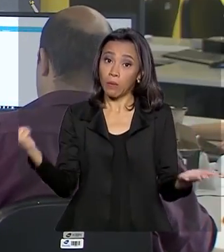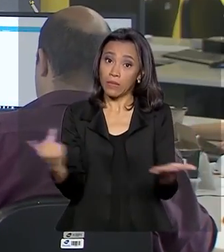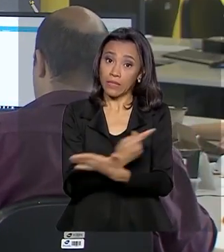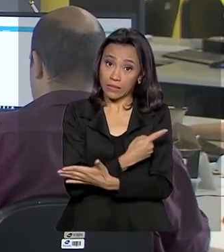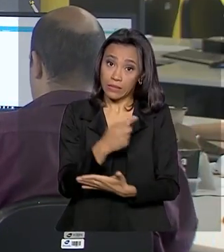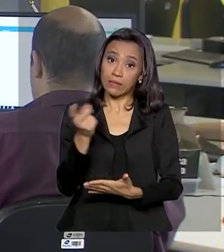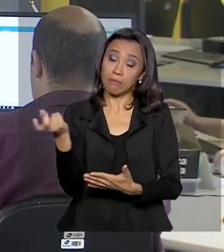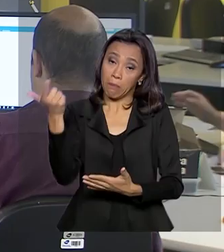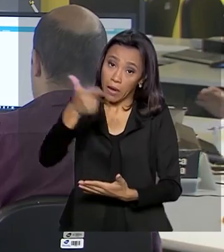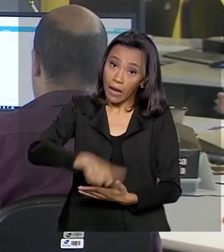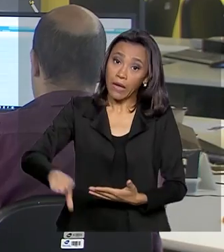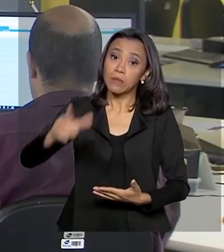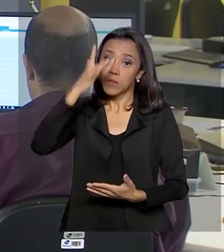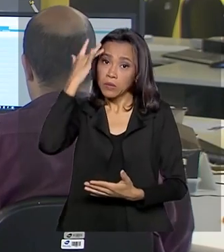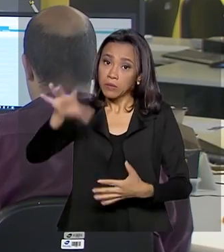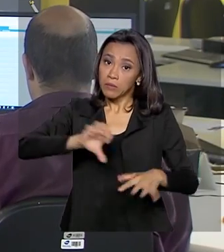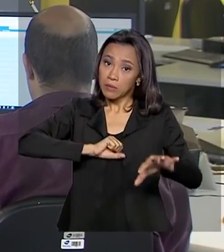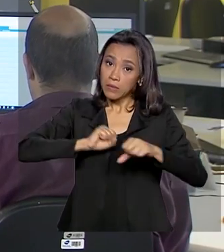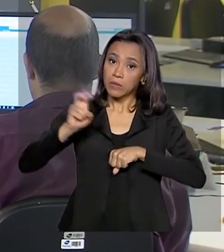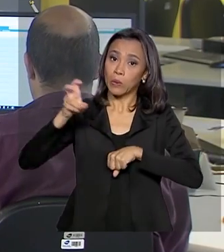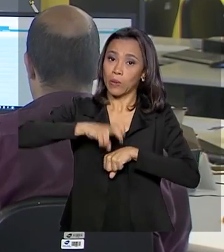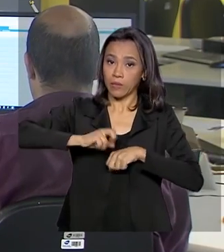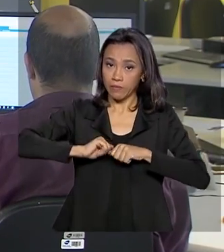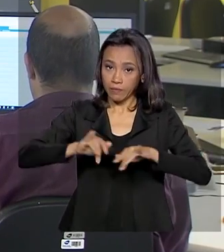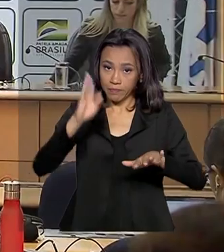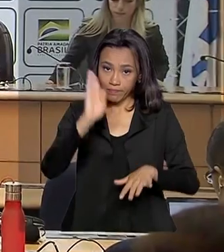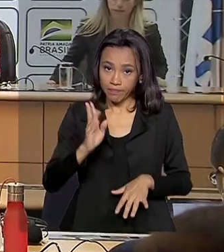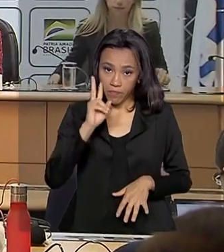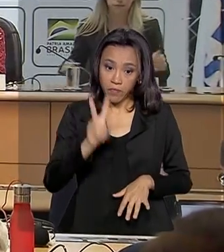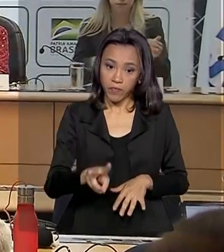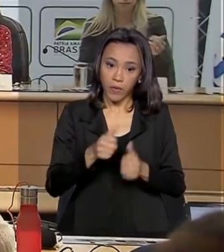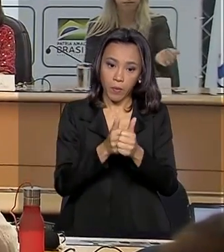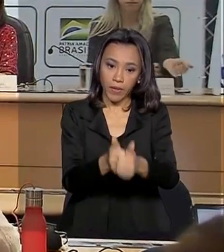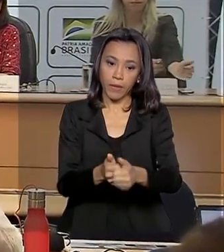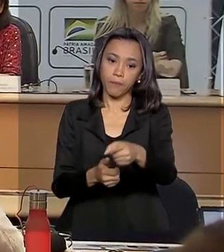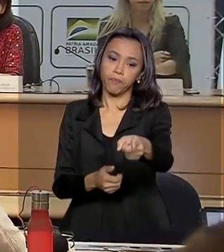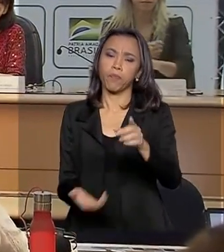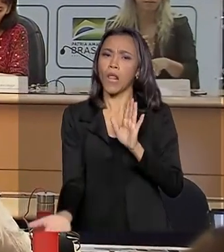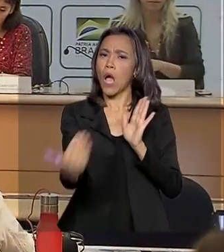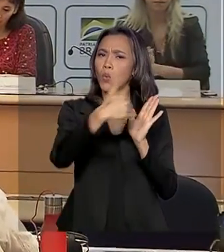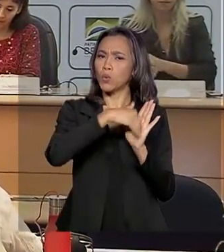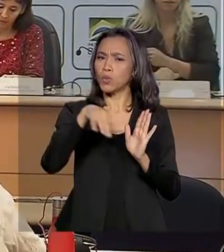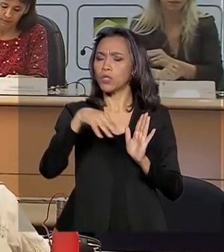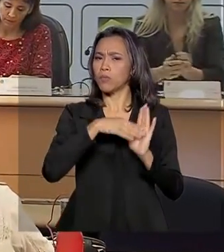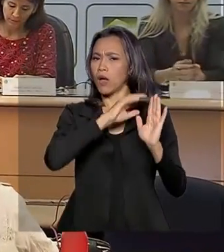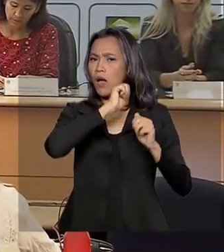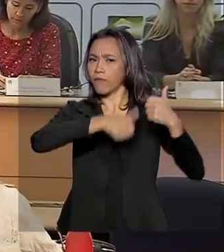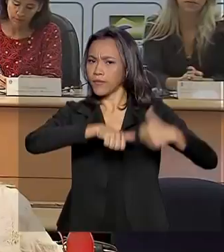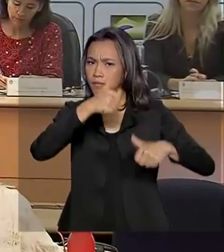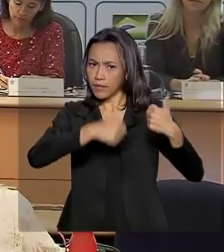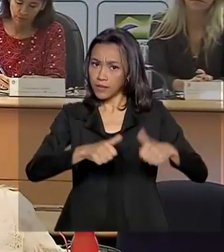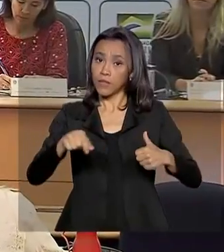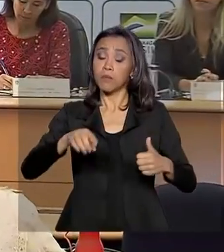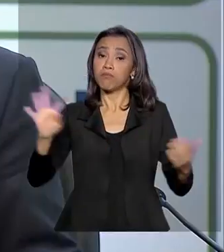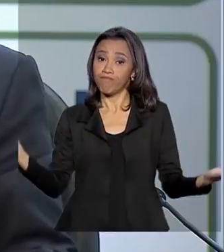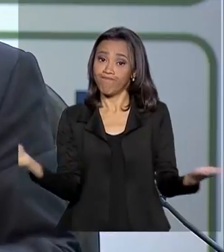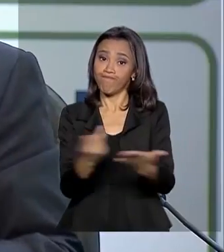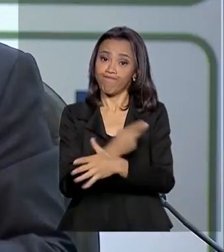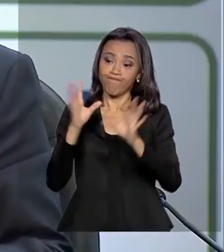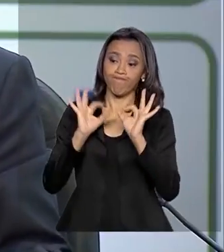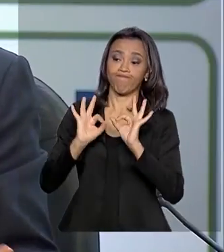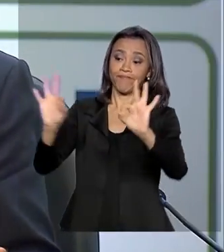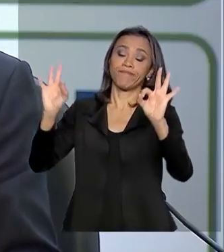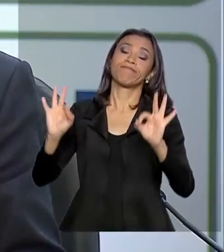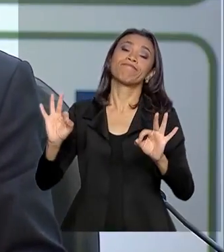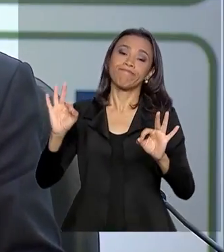acompanhar a reportagem de Mariana Jungmann. De acordo com o último balanço do Ministério da Saúde, o número de casos confirmados